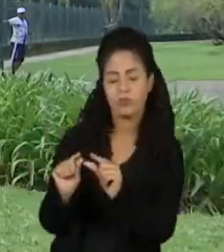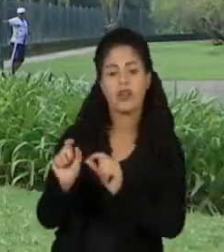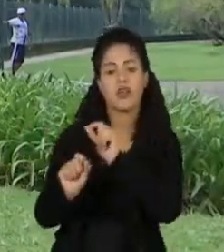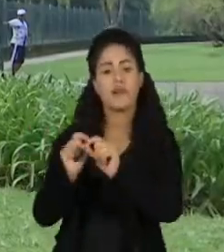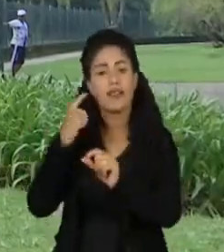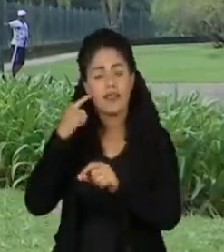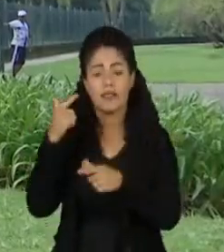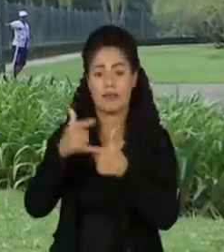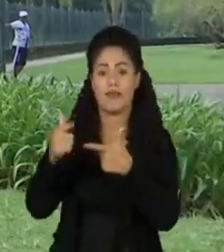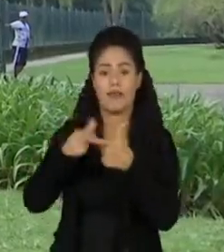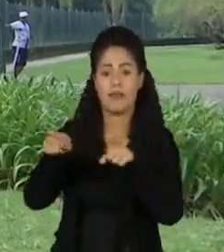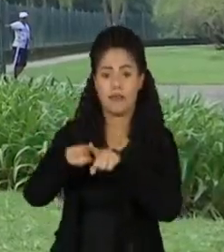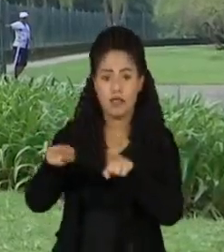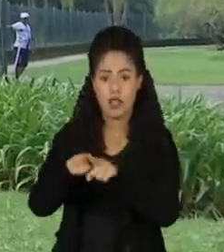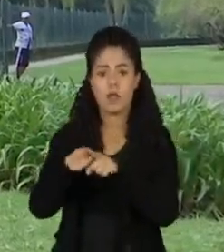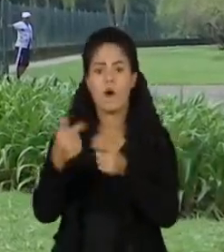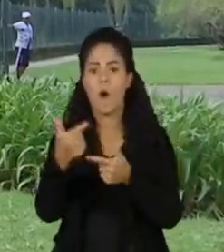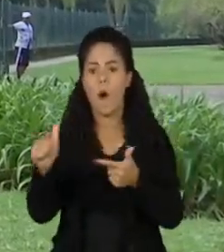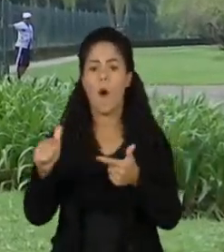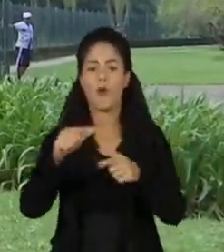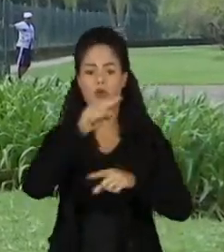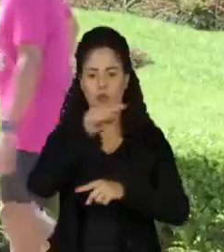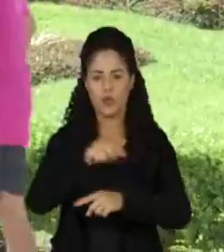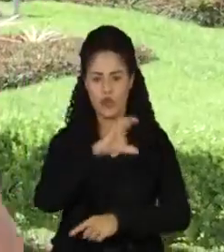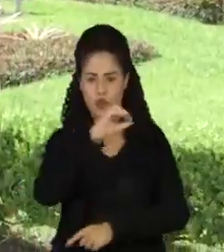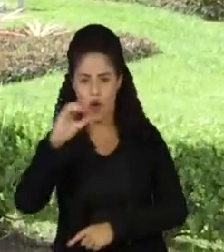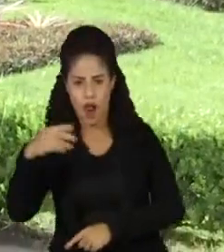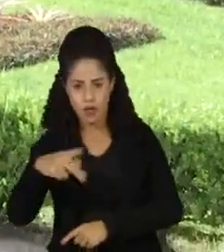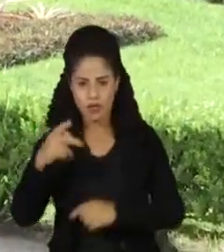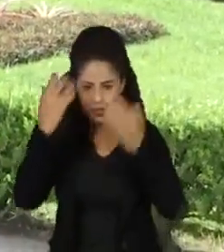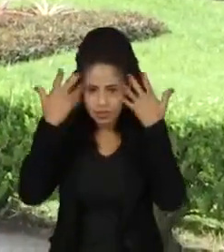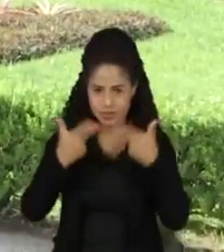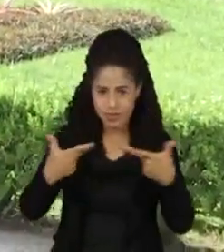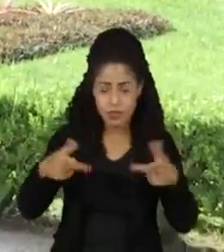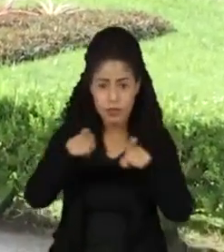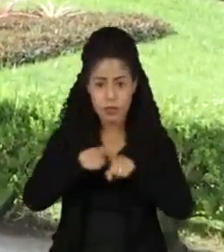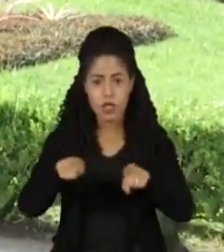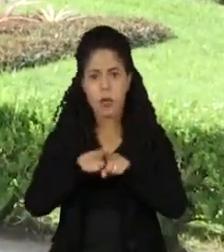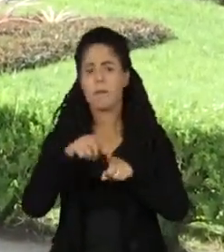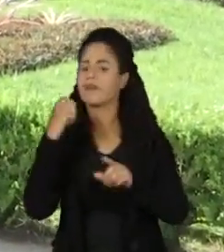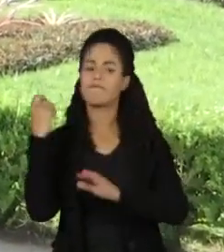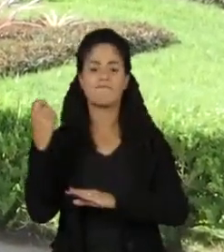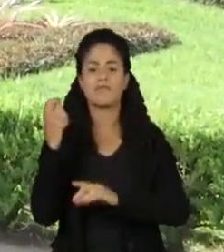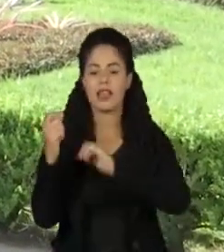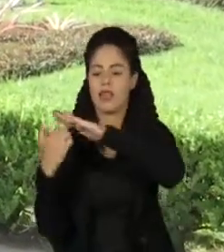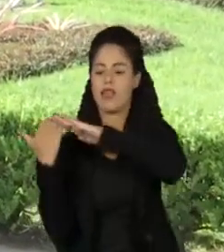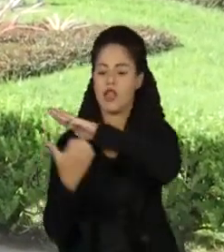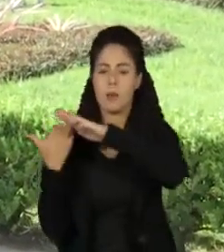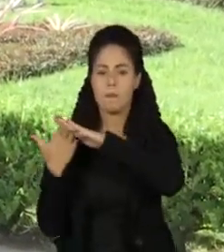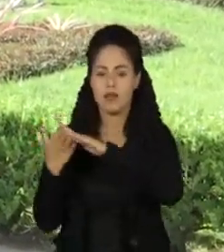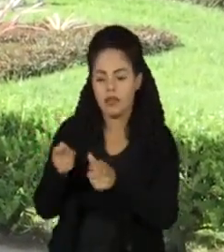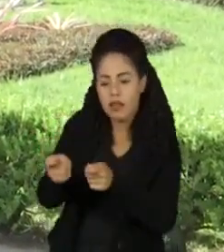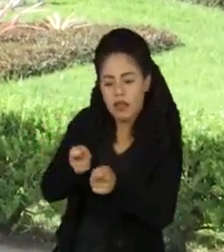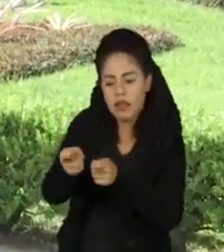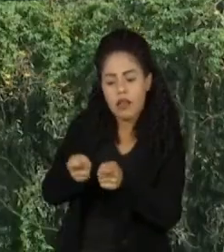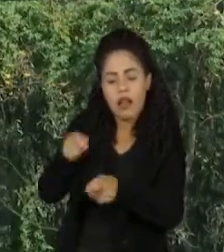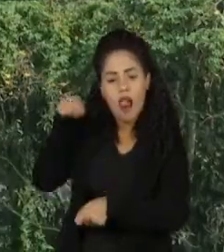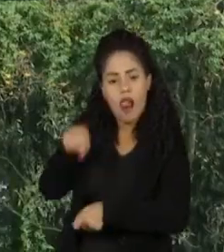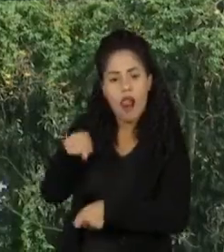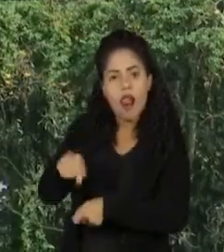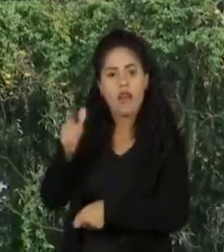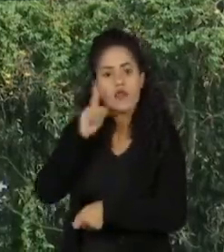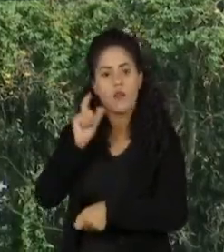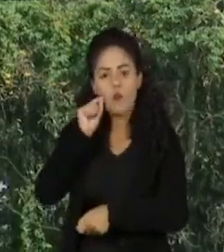disso, é vizinho do Jardim Zoológico. A empresa que ganhou a concessão para administrar o Jardim Botânico,